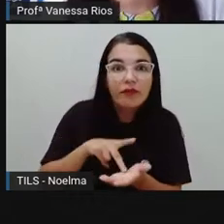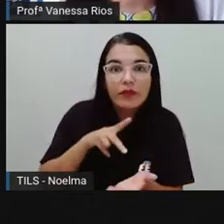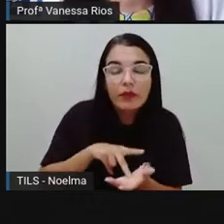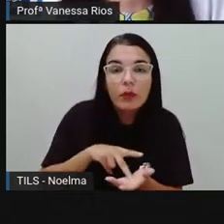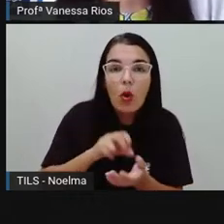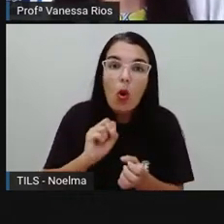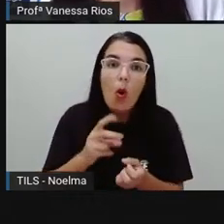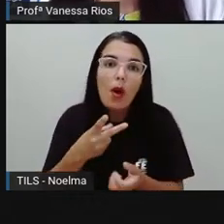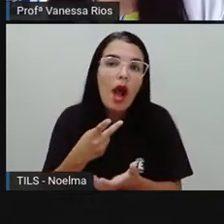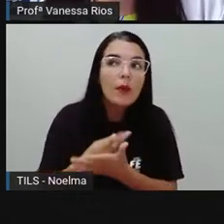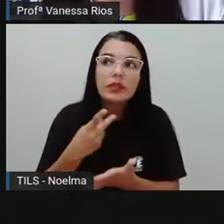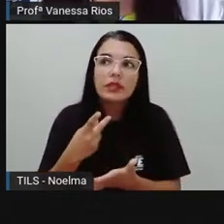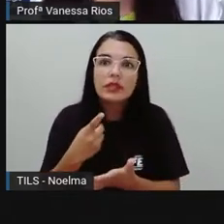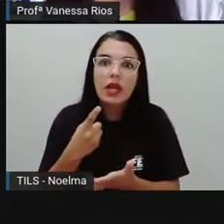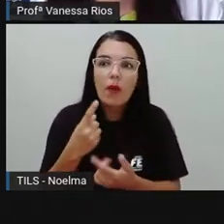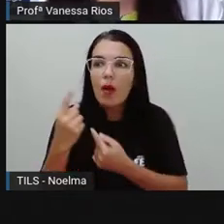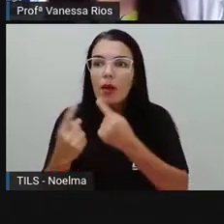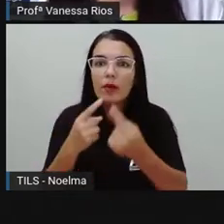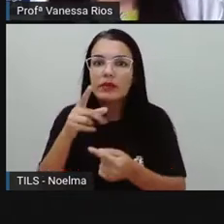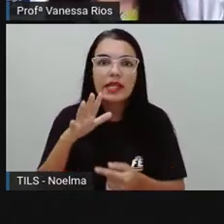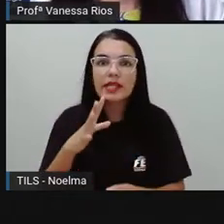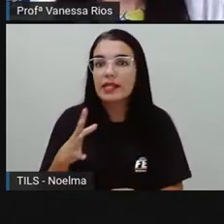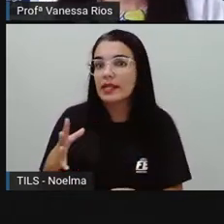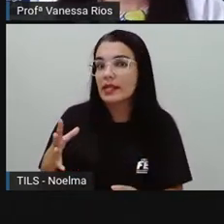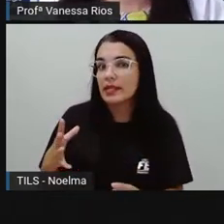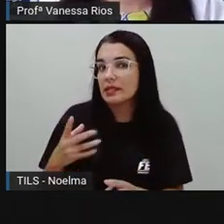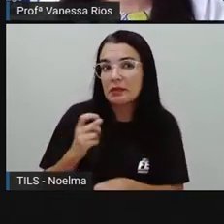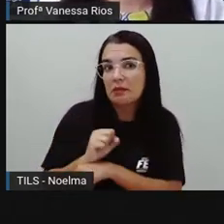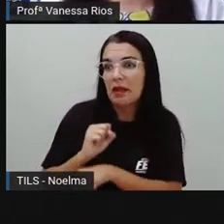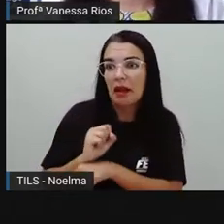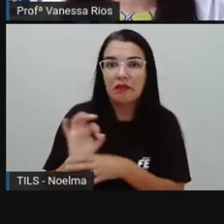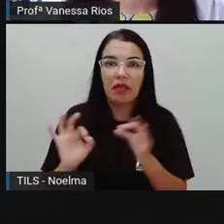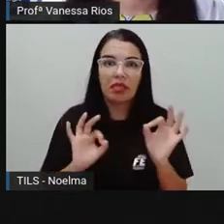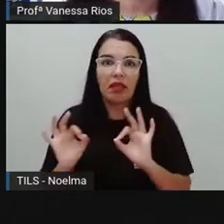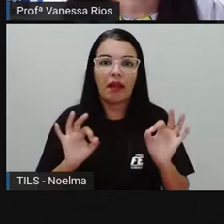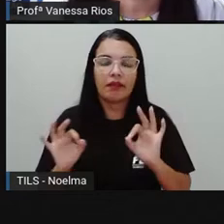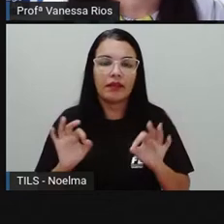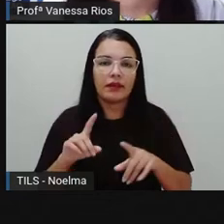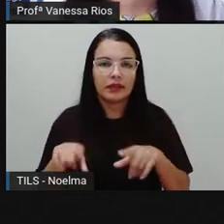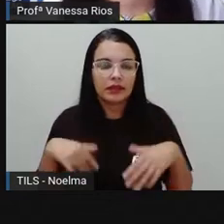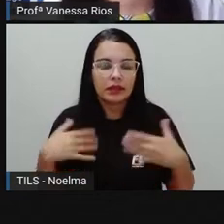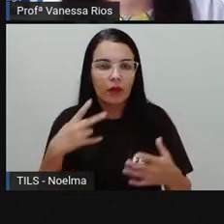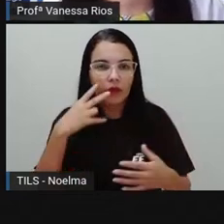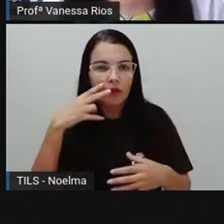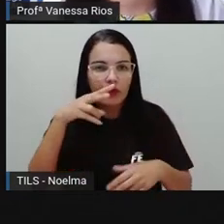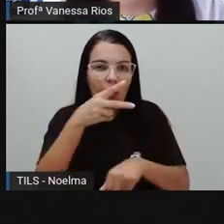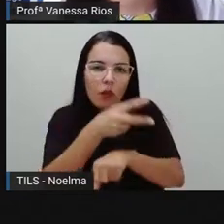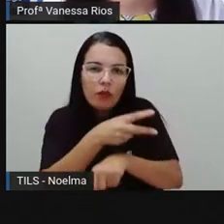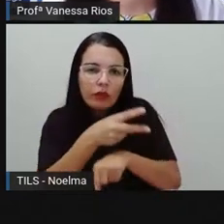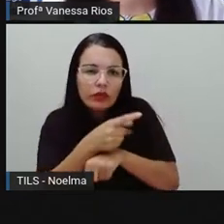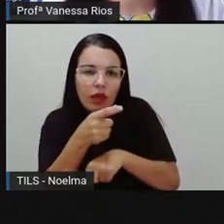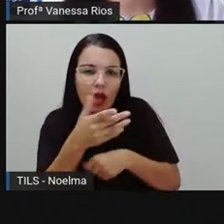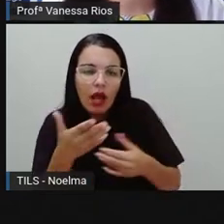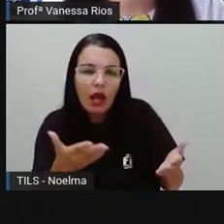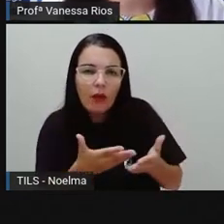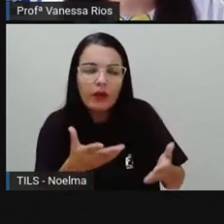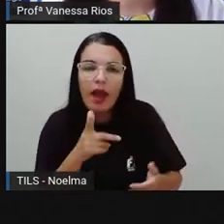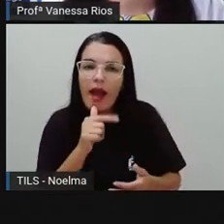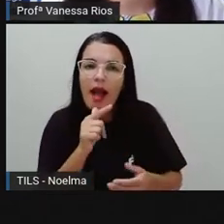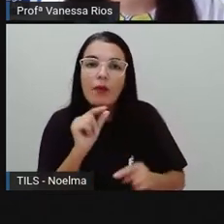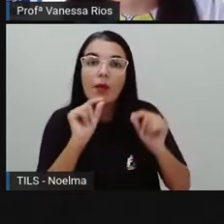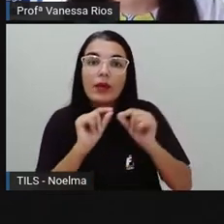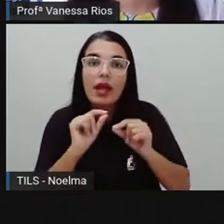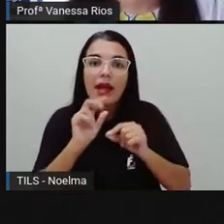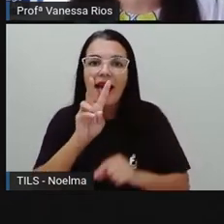aconteceu algo que você não esperava? Diante do que a gente observa no vídeo mostrado, nós percebemos que a água, ela